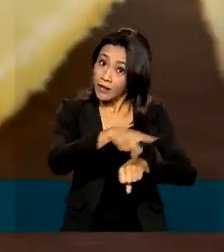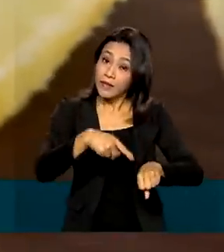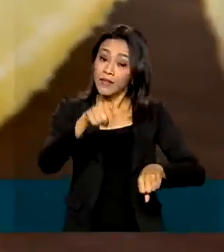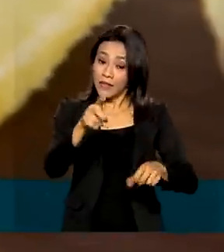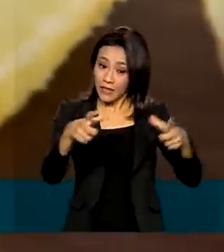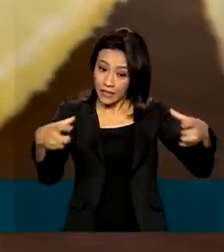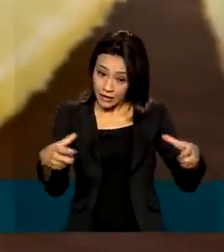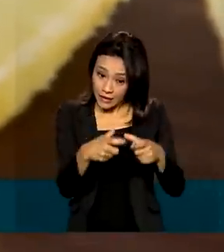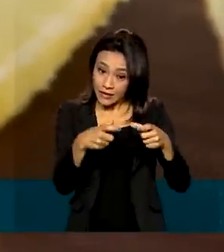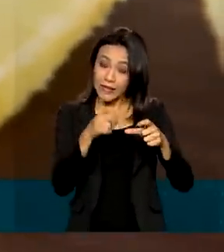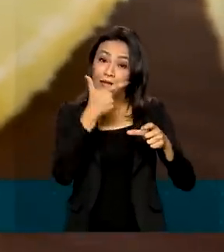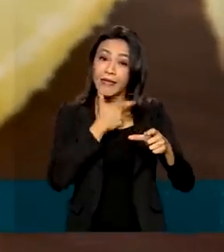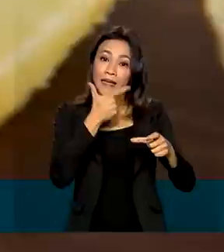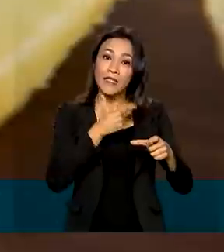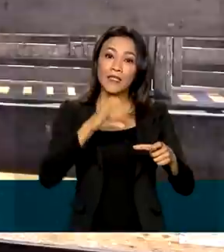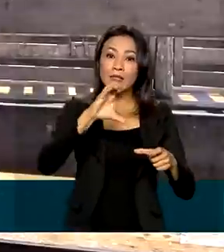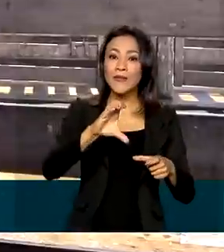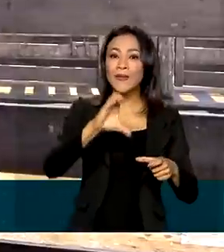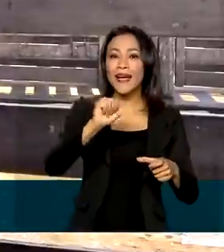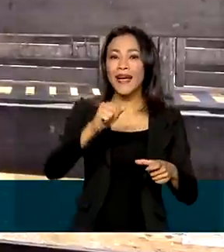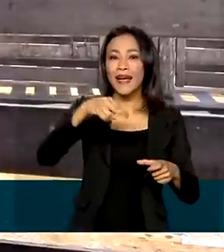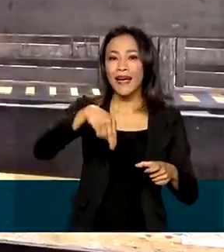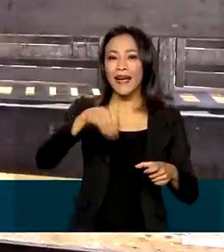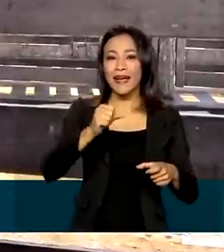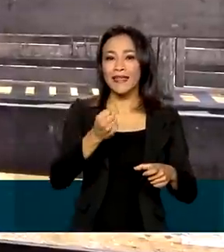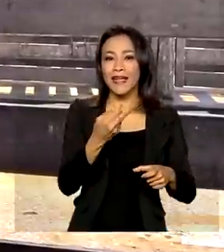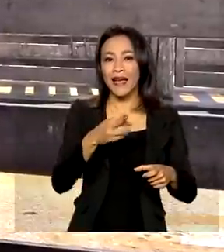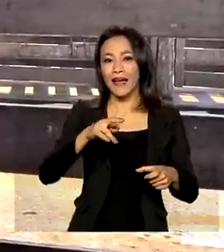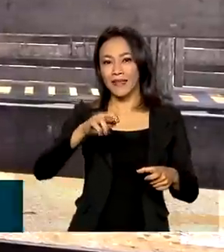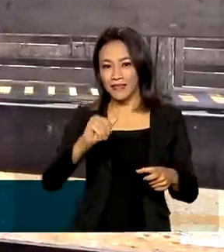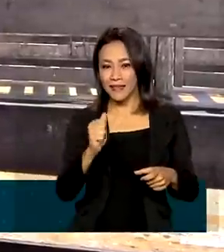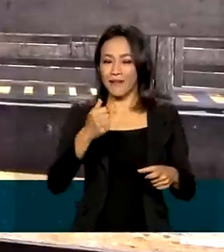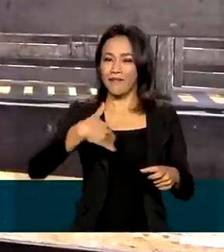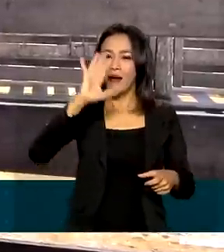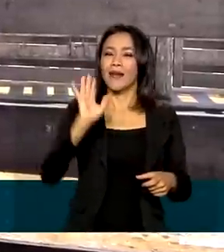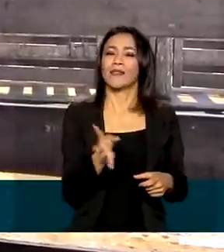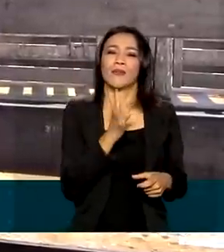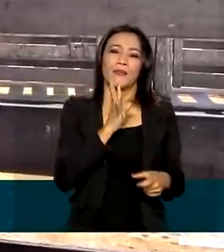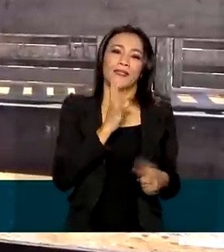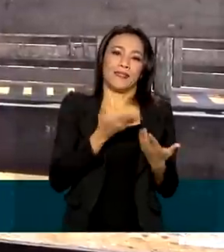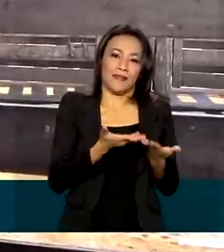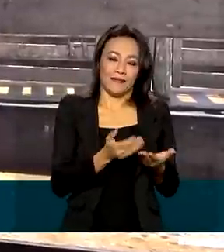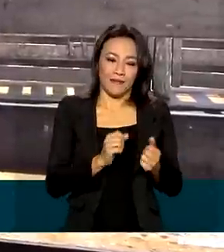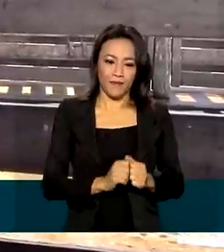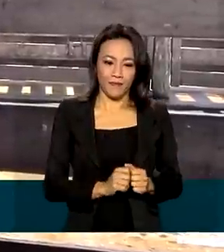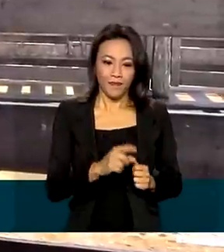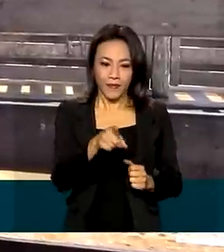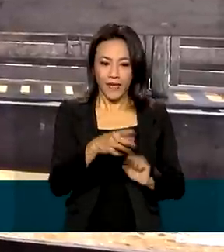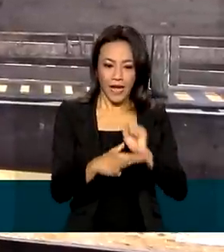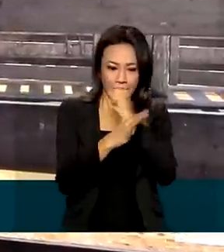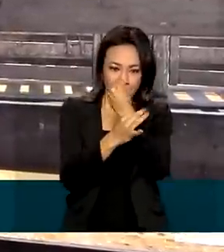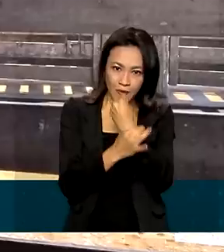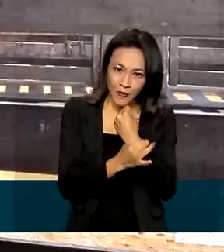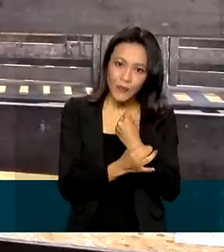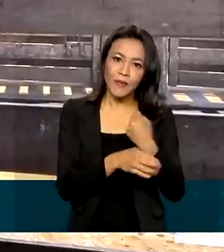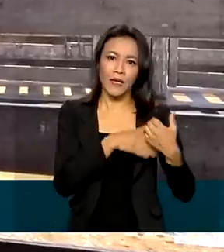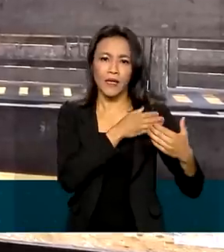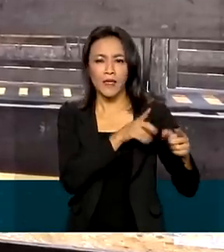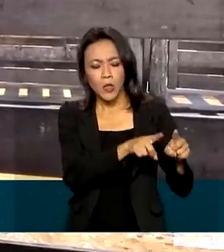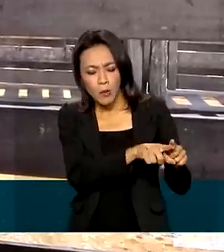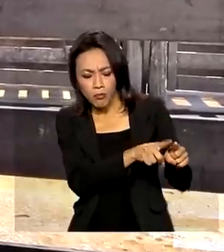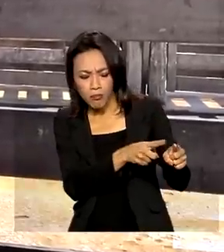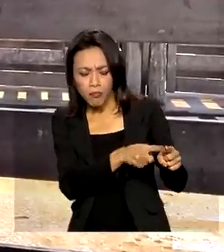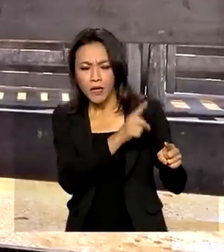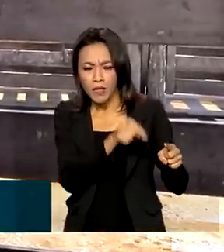queijo canastra ainda mais conhecido. Garante a qualidade desse processo de produção, desde a